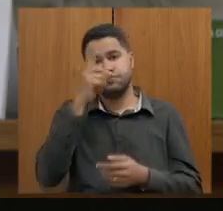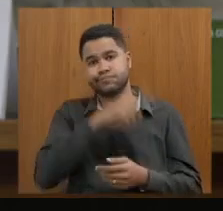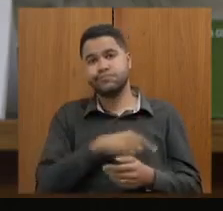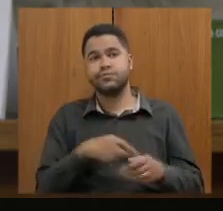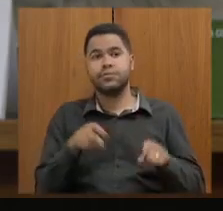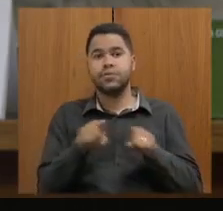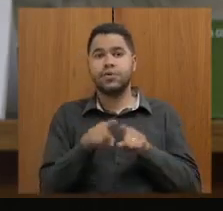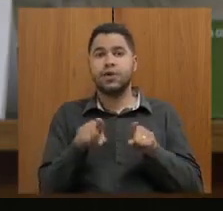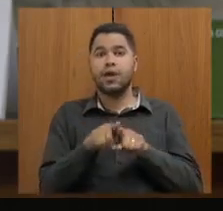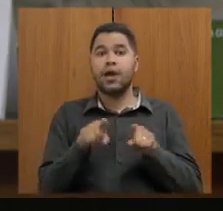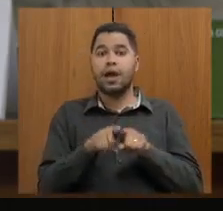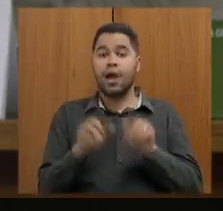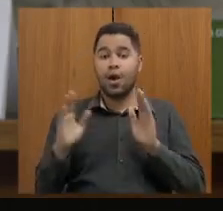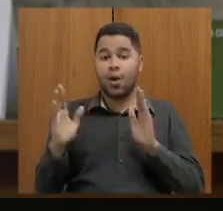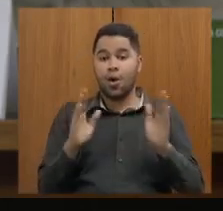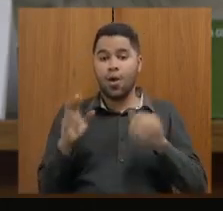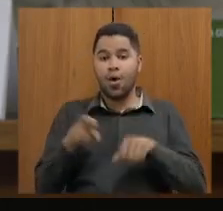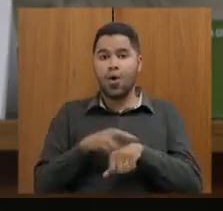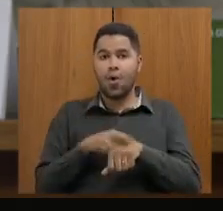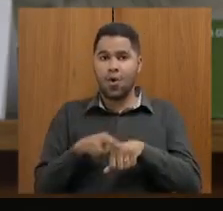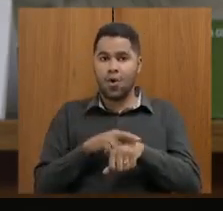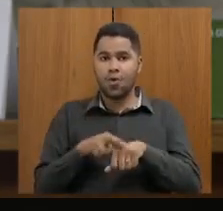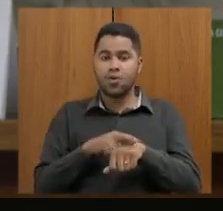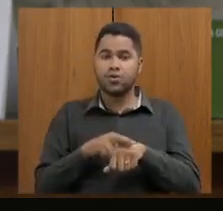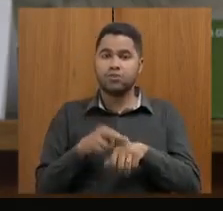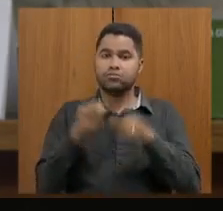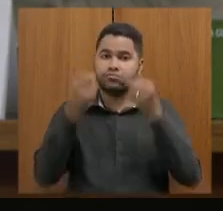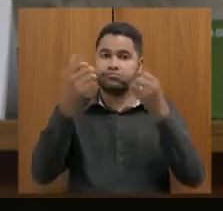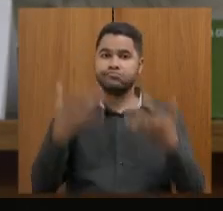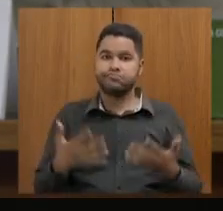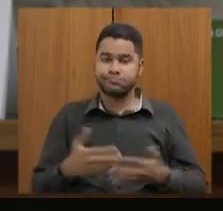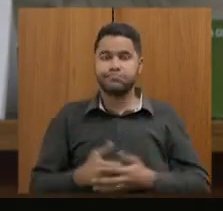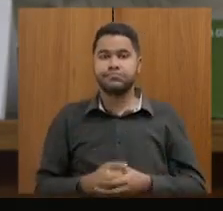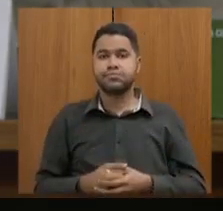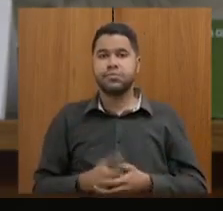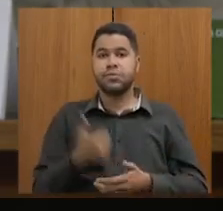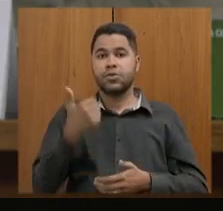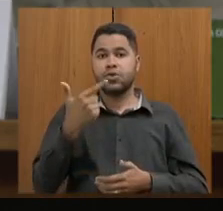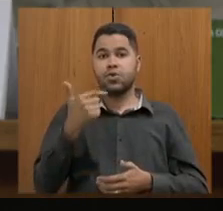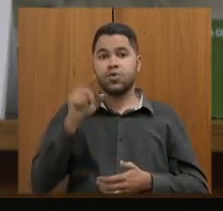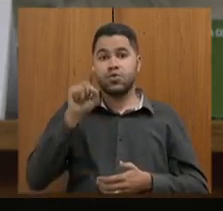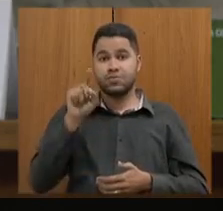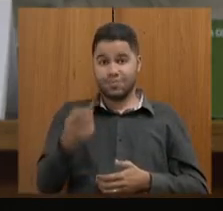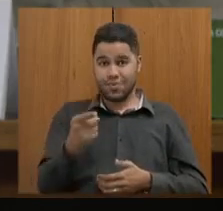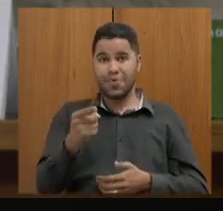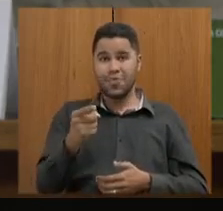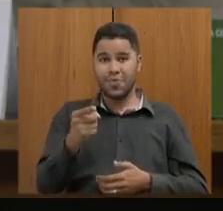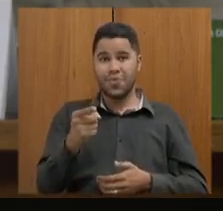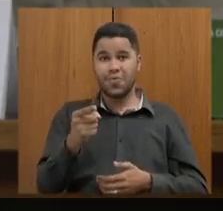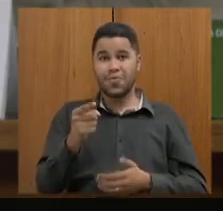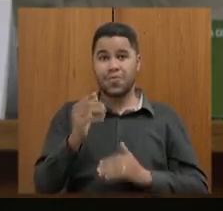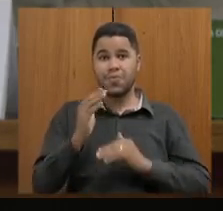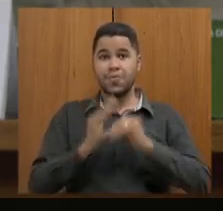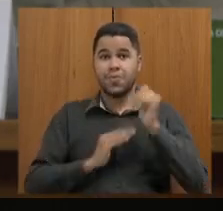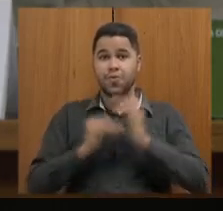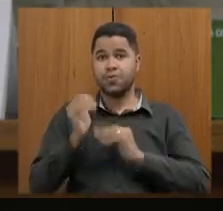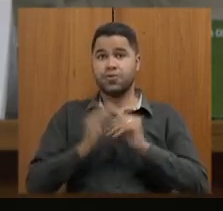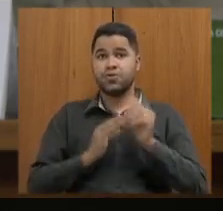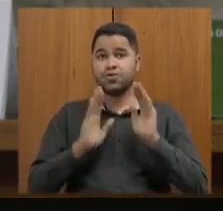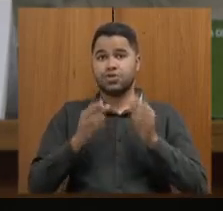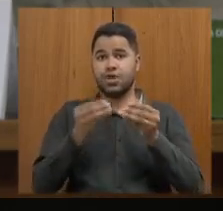se refere a onda roxa, eu gostaria de lhe contar, deputada, que 12 mil profissionais do nosso Estado já compensaram